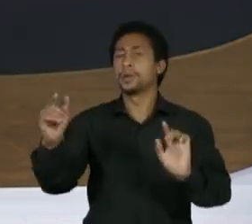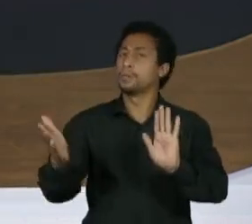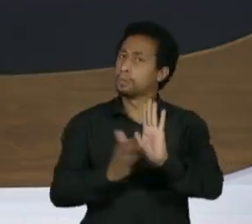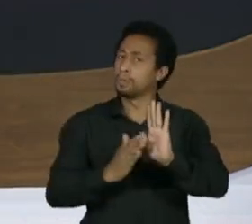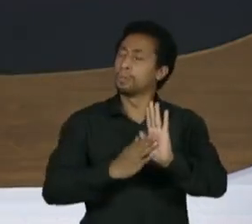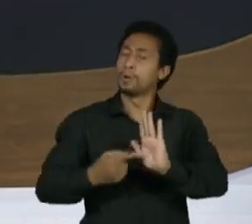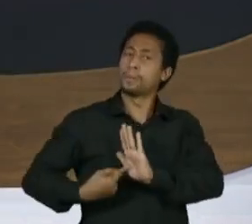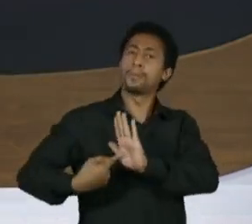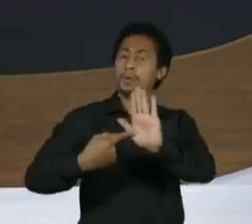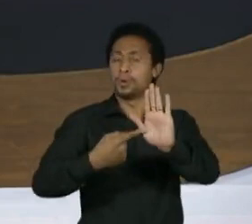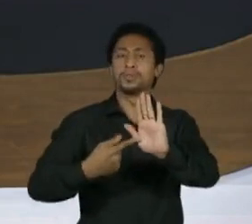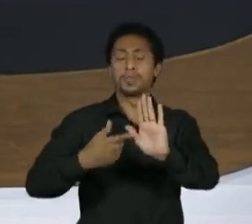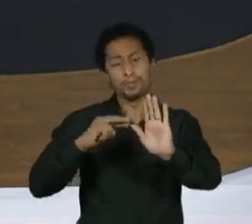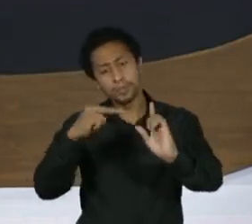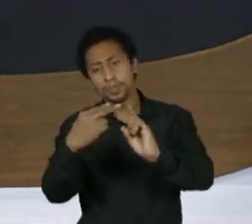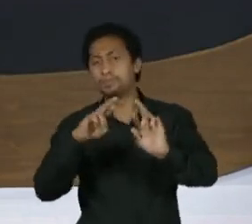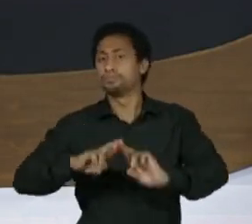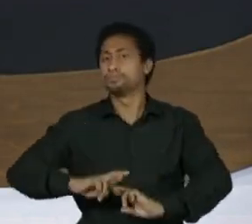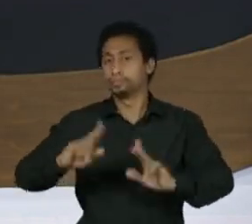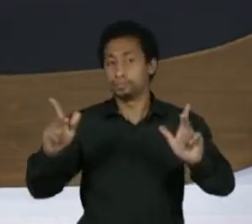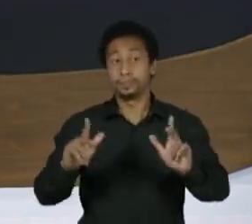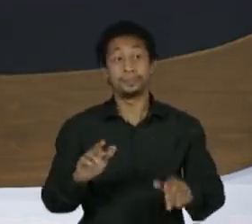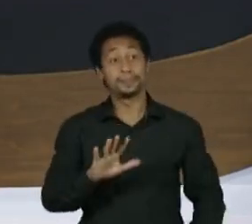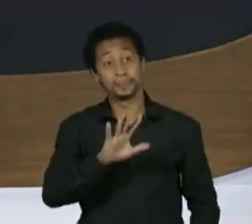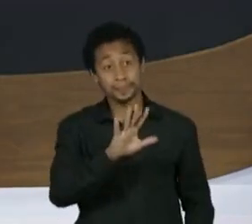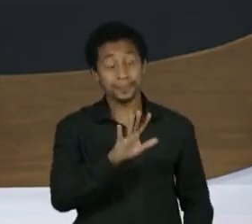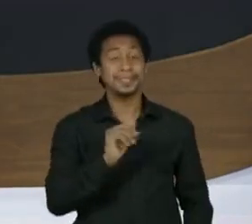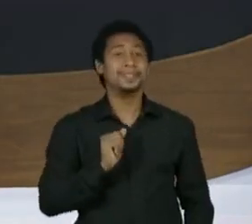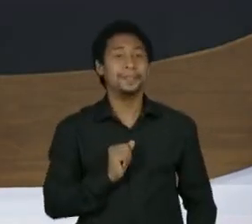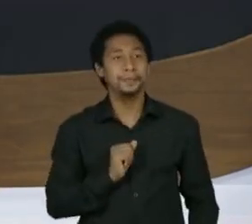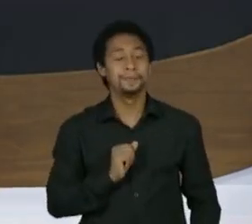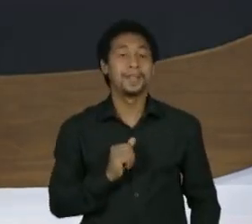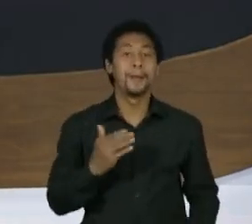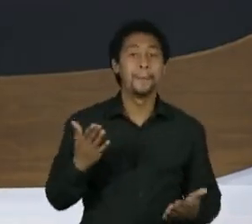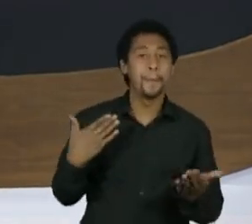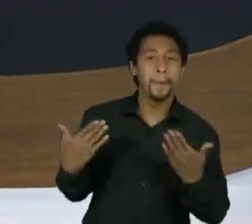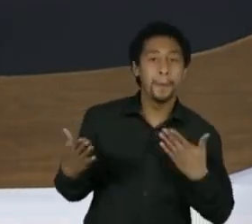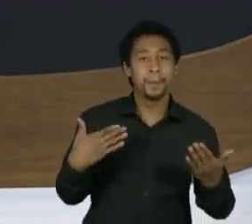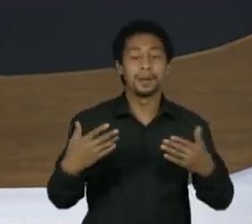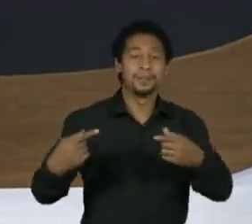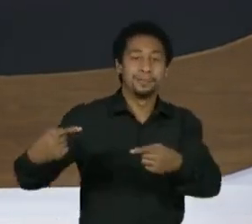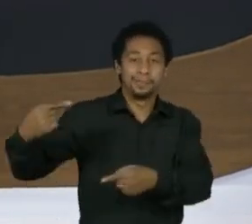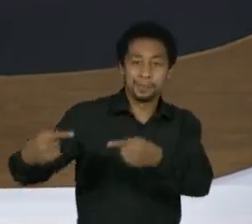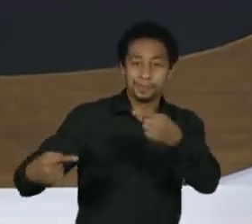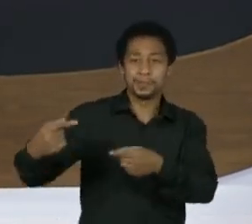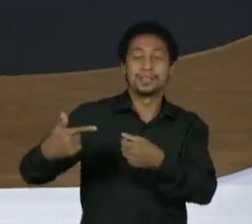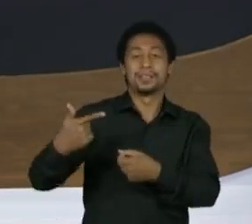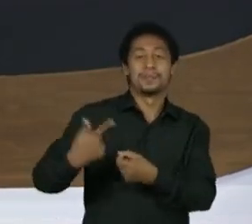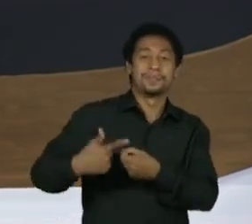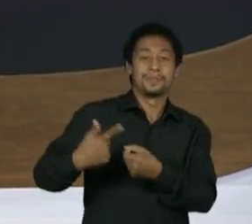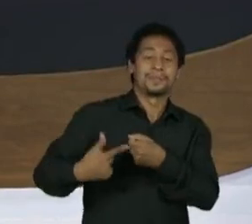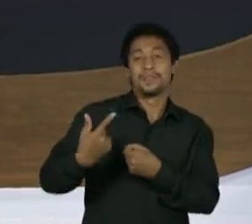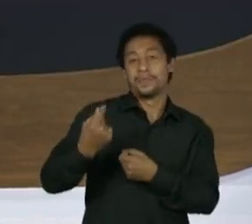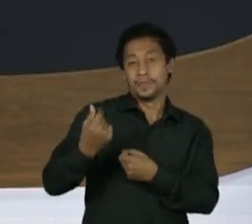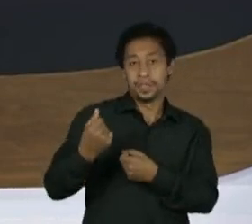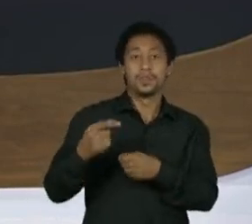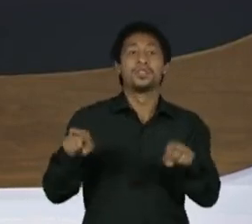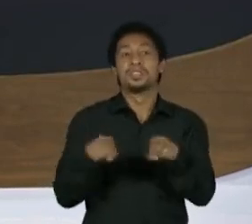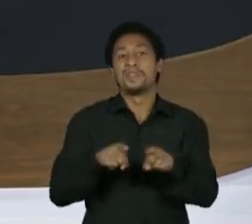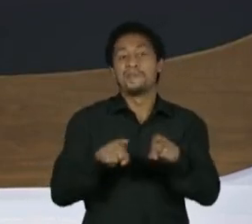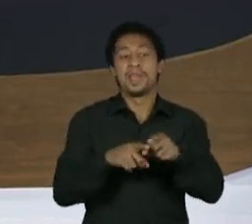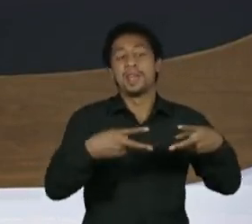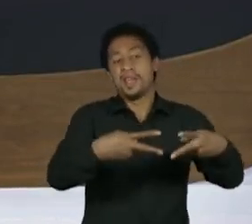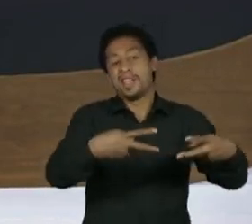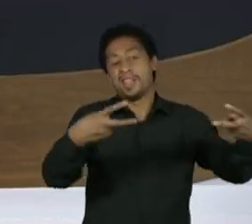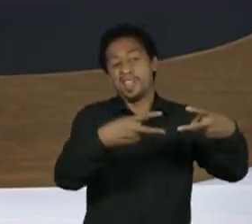outra visão de mundo. Acha que eu ficar fazendo esse debate público dos preços dos combustíveis e demonizando a